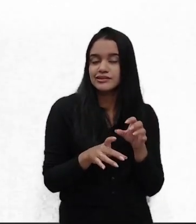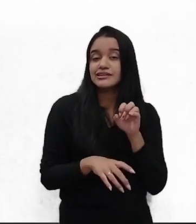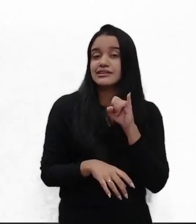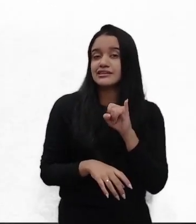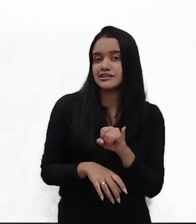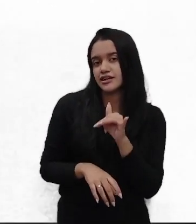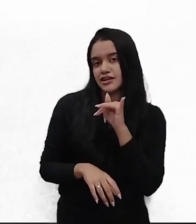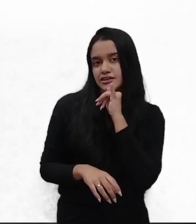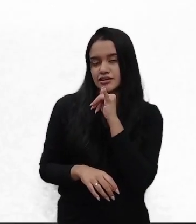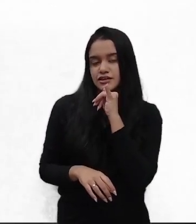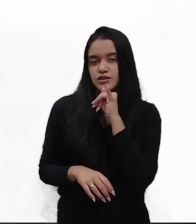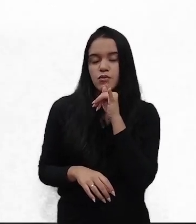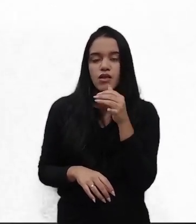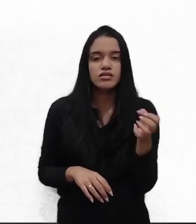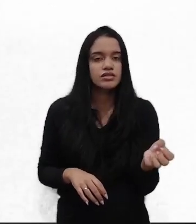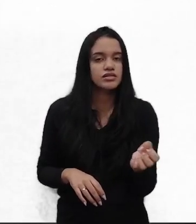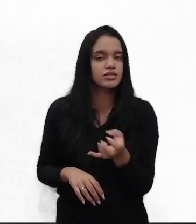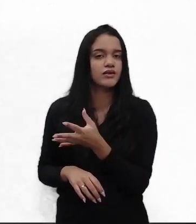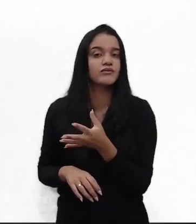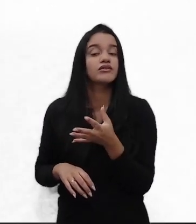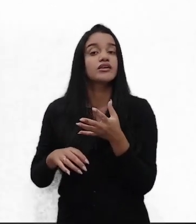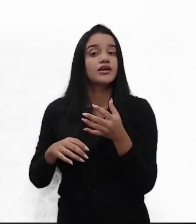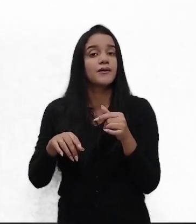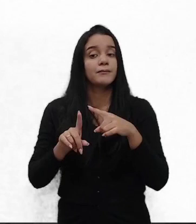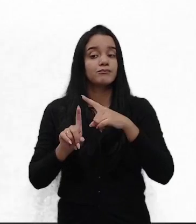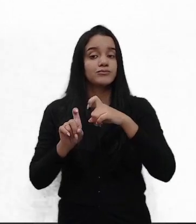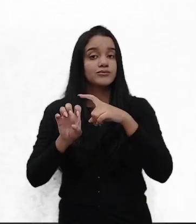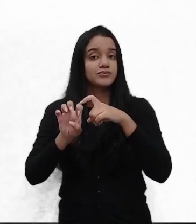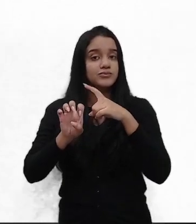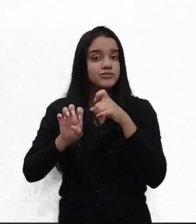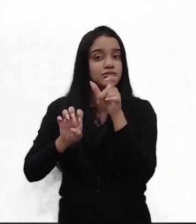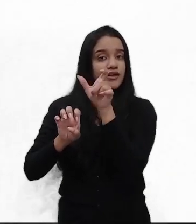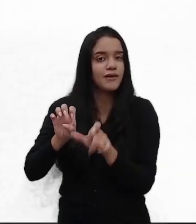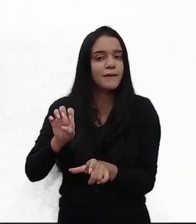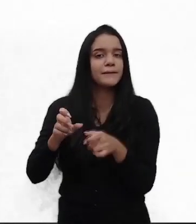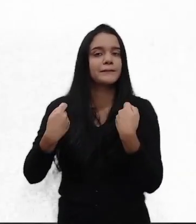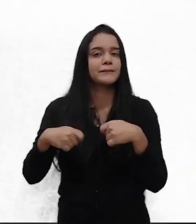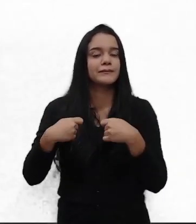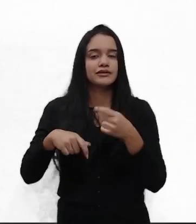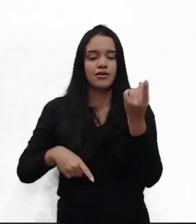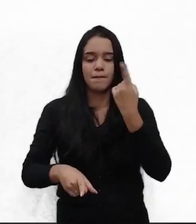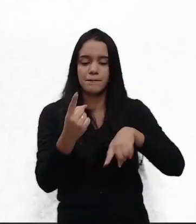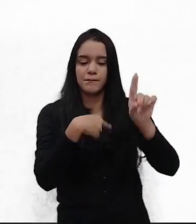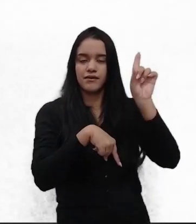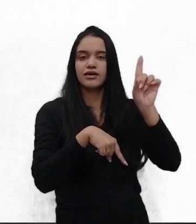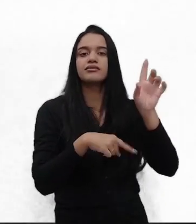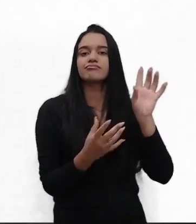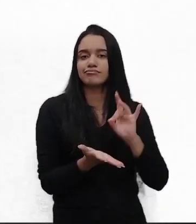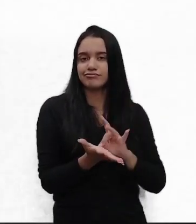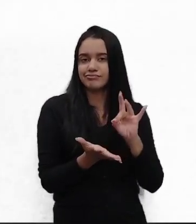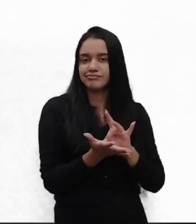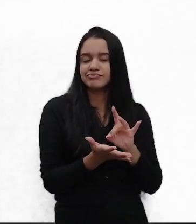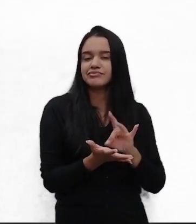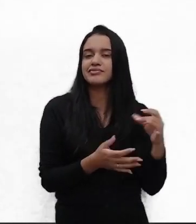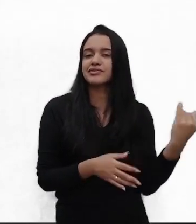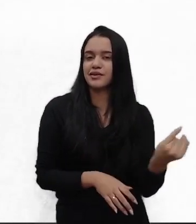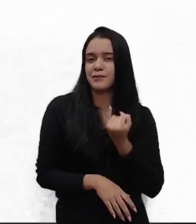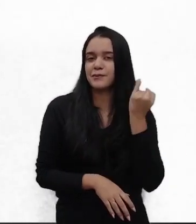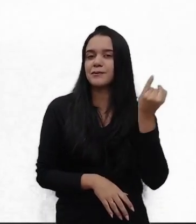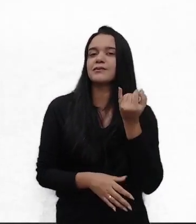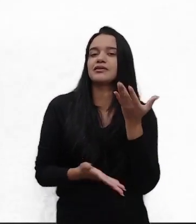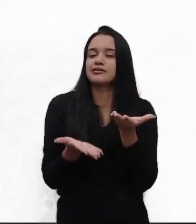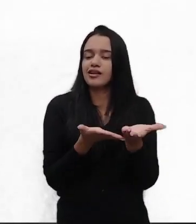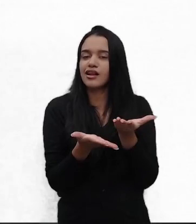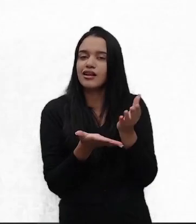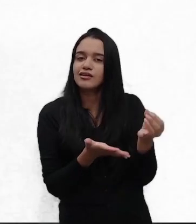inédita ou inovadora, o empreendedor deve transformá-la em um negócio de sucesso, que realmente importa saber tratar a oportunidade